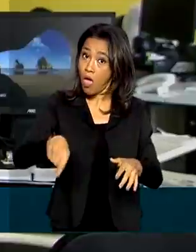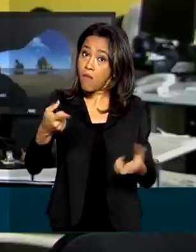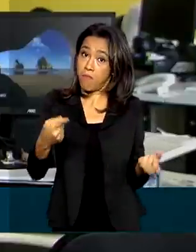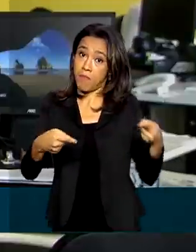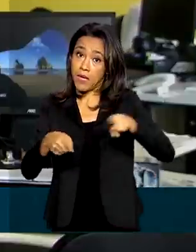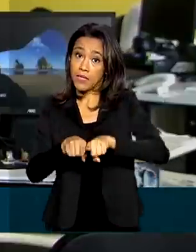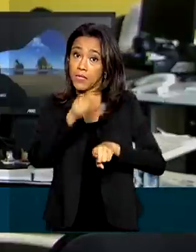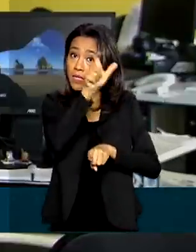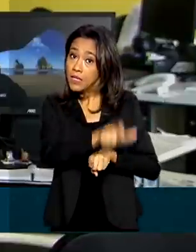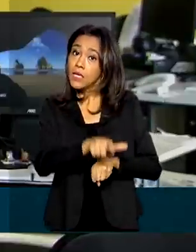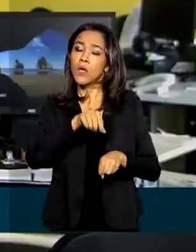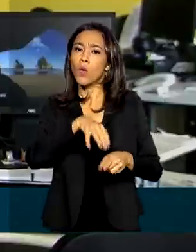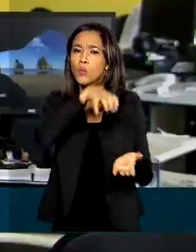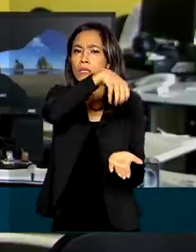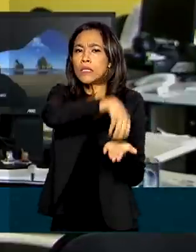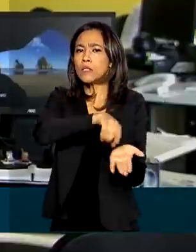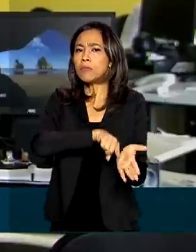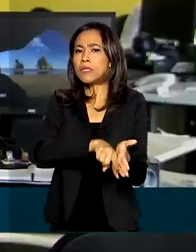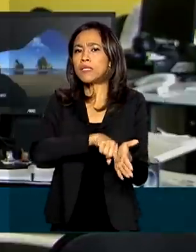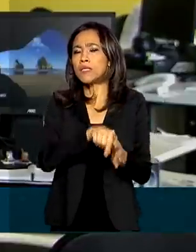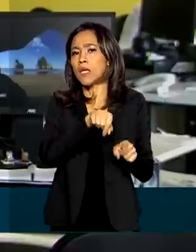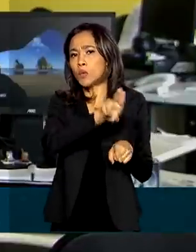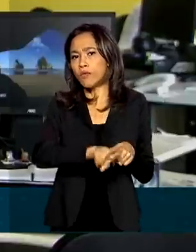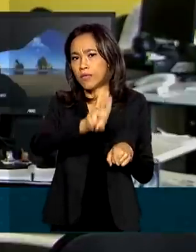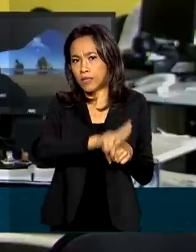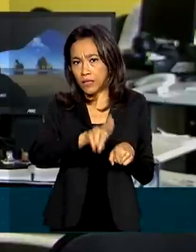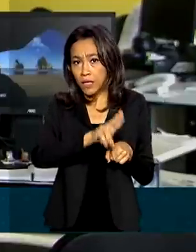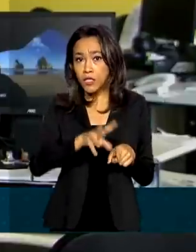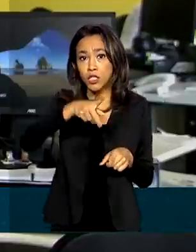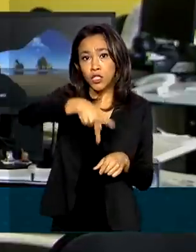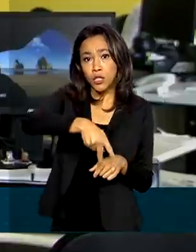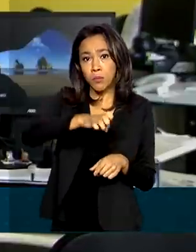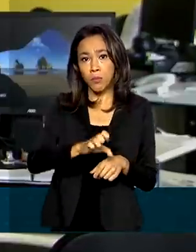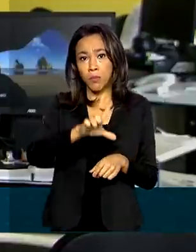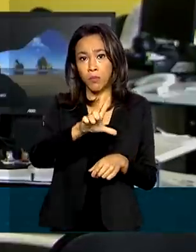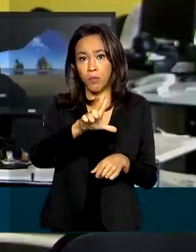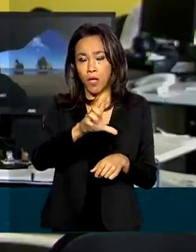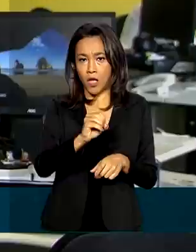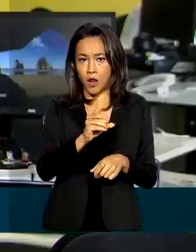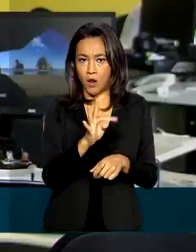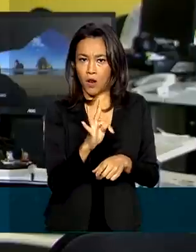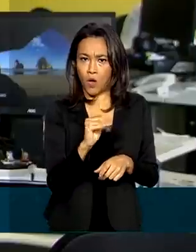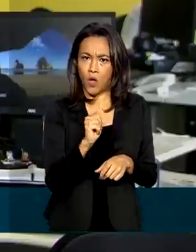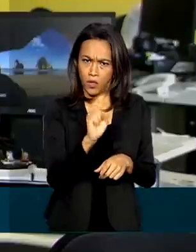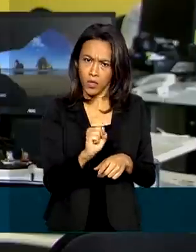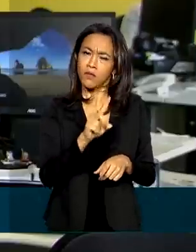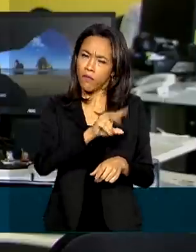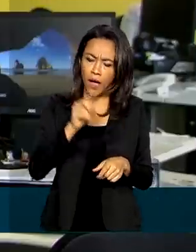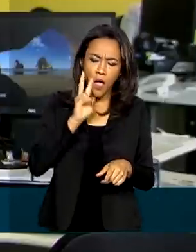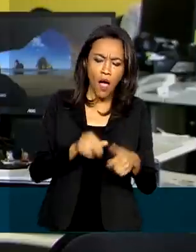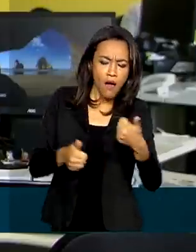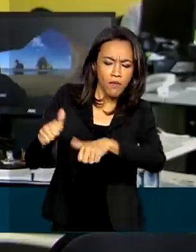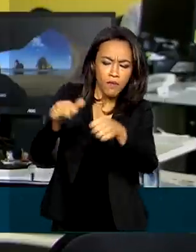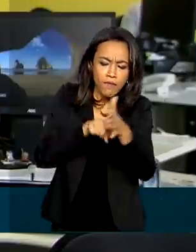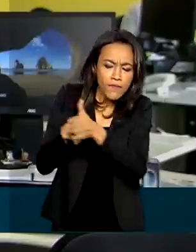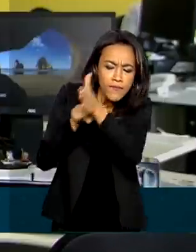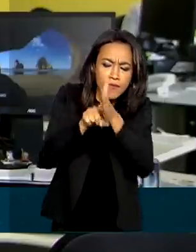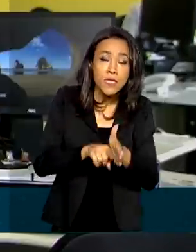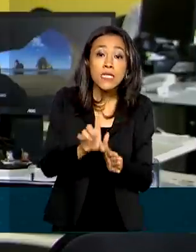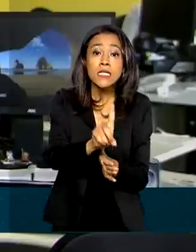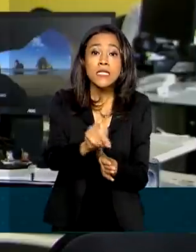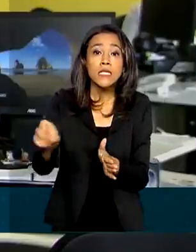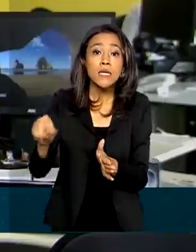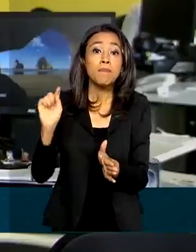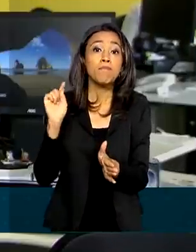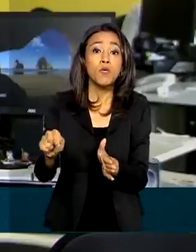Pesquisas Epidemiológicas da Universidade Federal de Pelotas, vai analisar a evolução de casos da Covid-19. Cerca de 100 mil pessoas